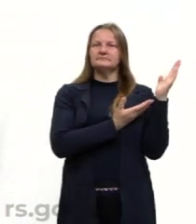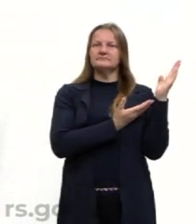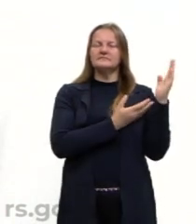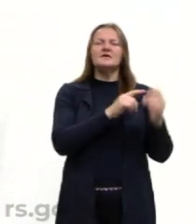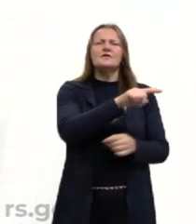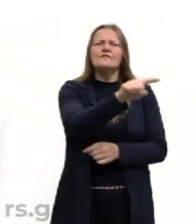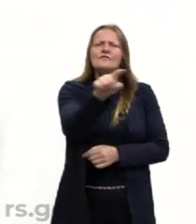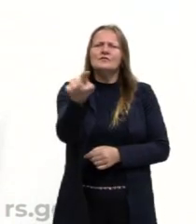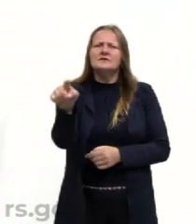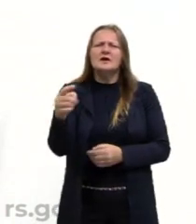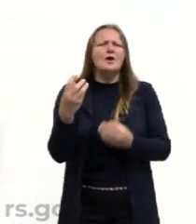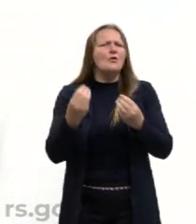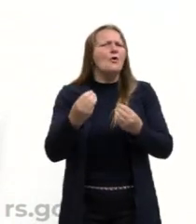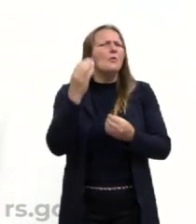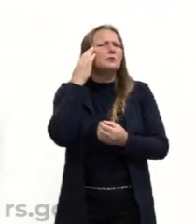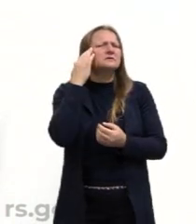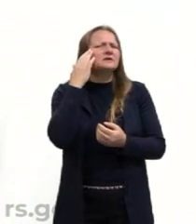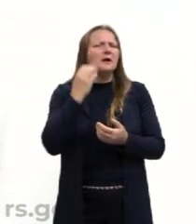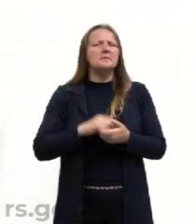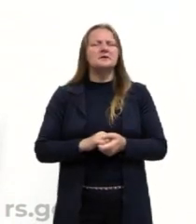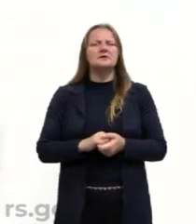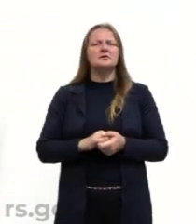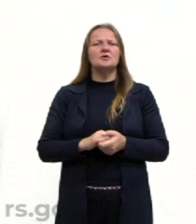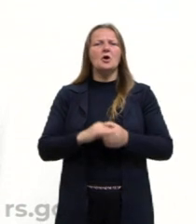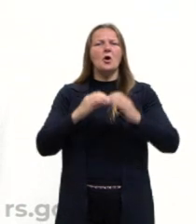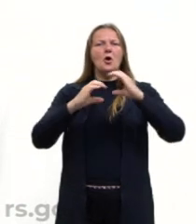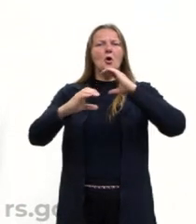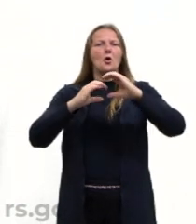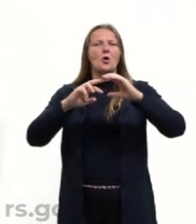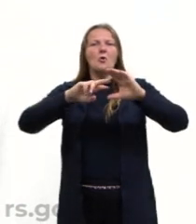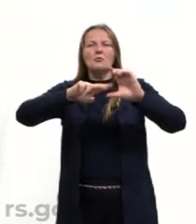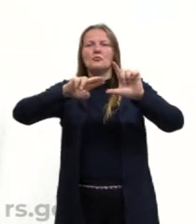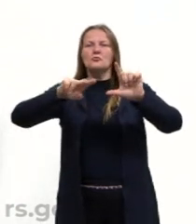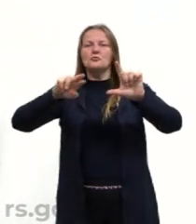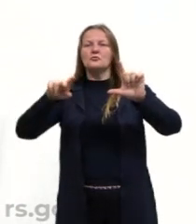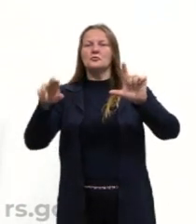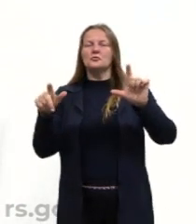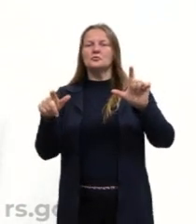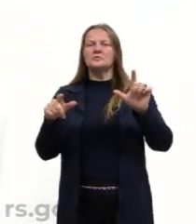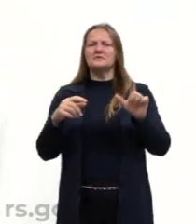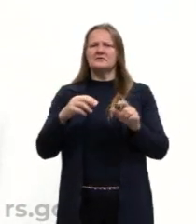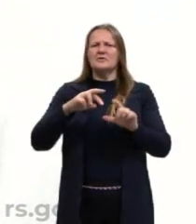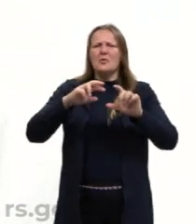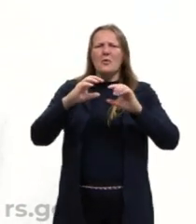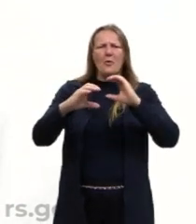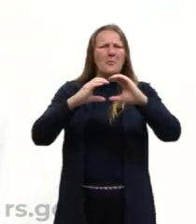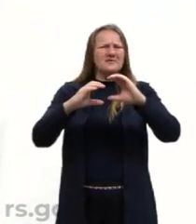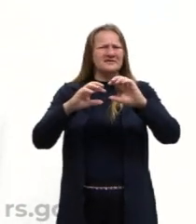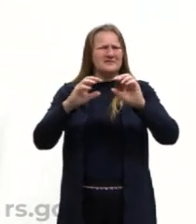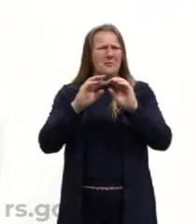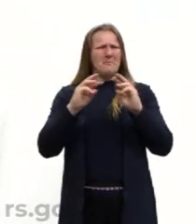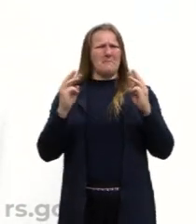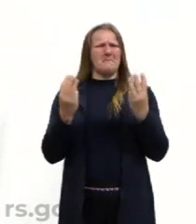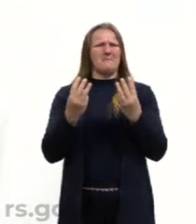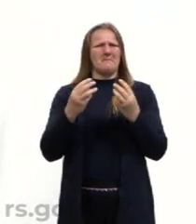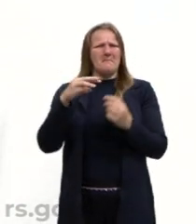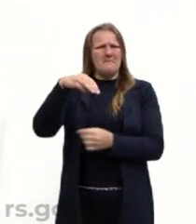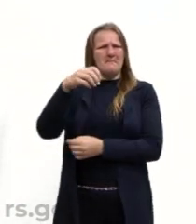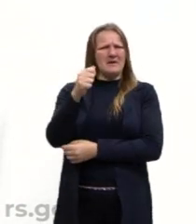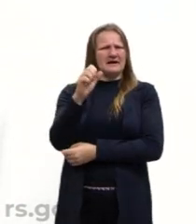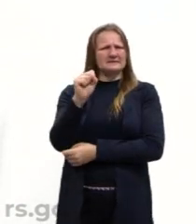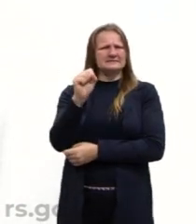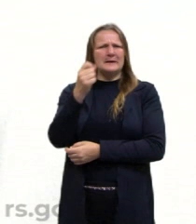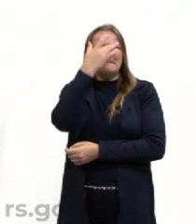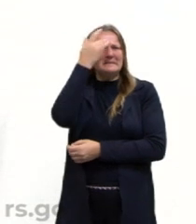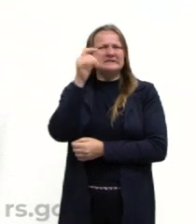como interpreta os meios de comunicação de massa? Já vimos falar em meios de comunicação de massa, vamos discutir um pouquinho também sobre eles, né?